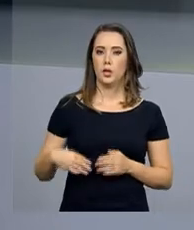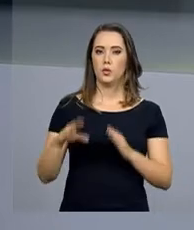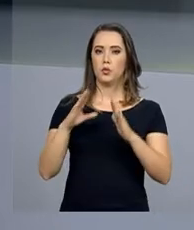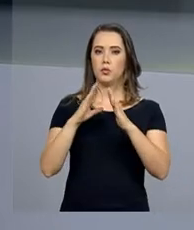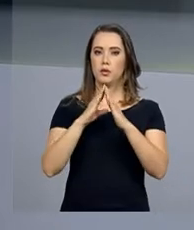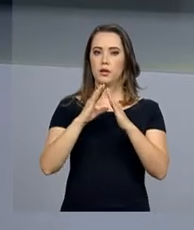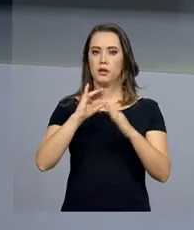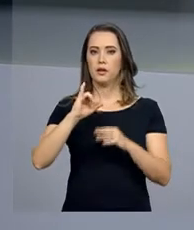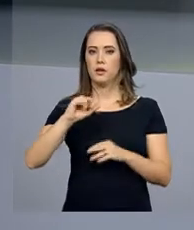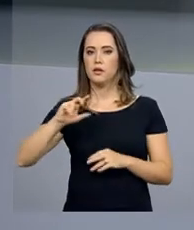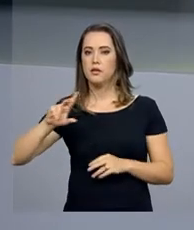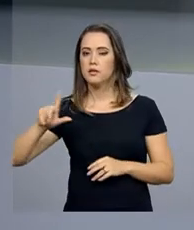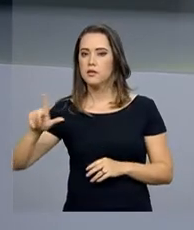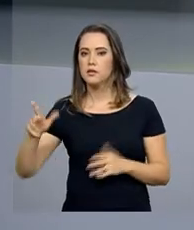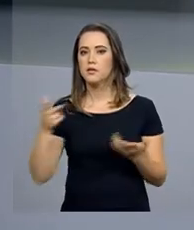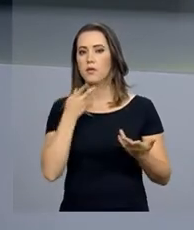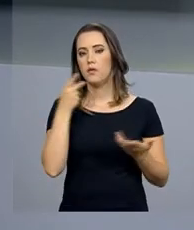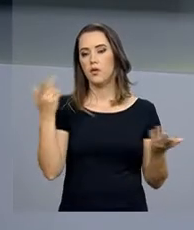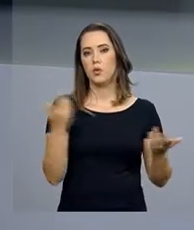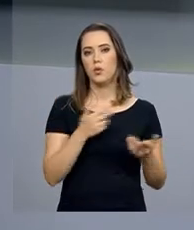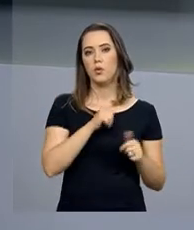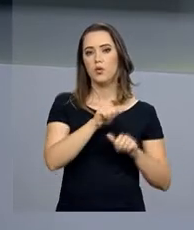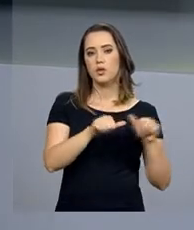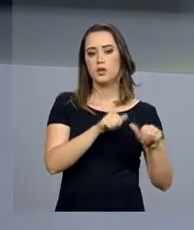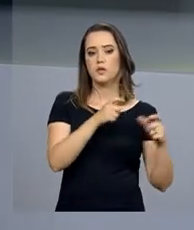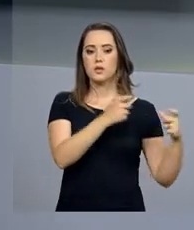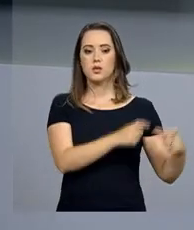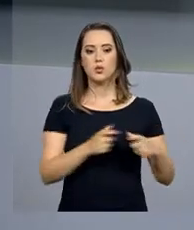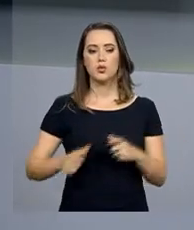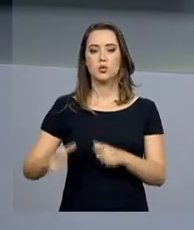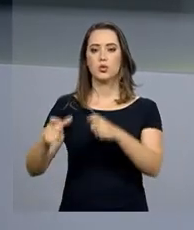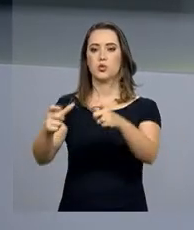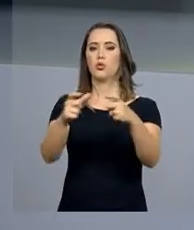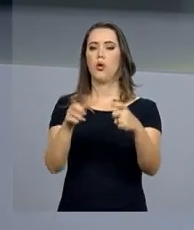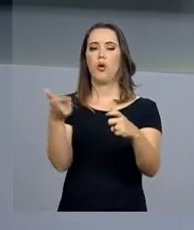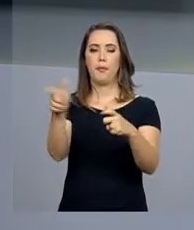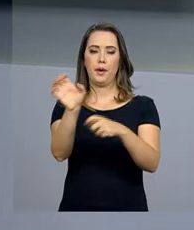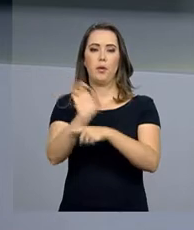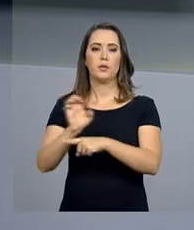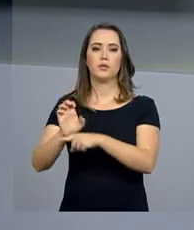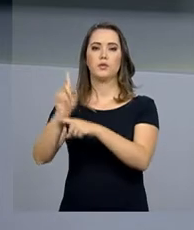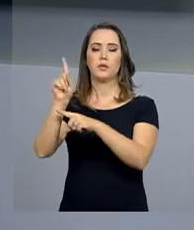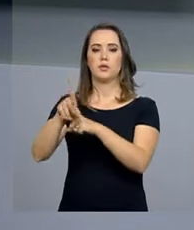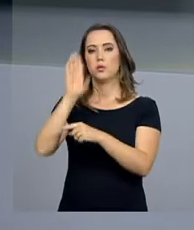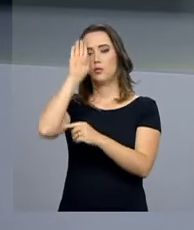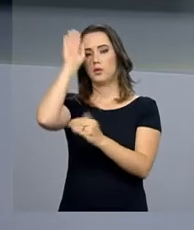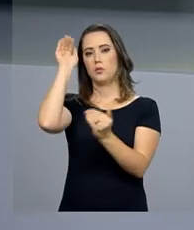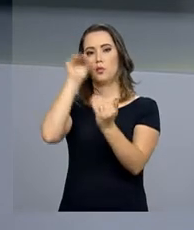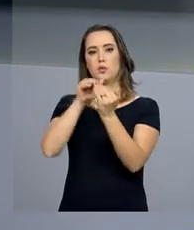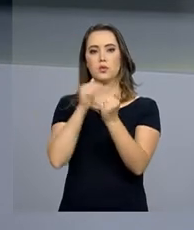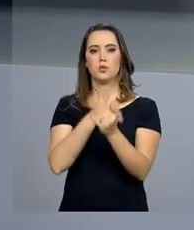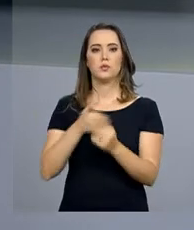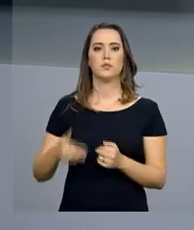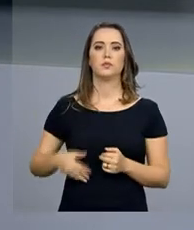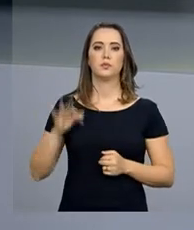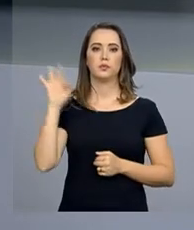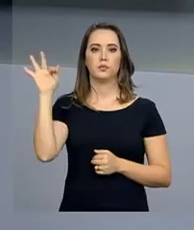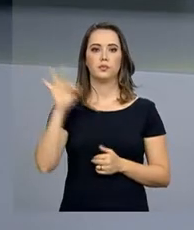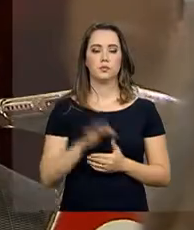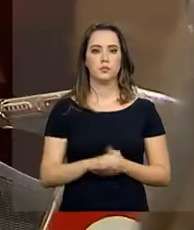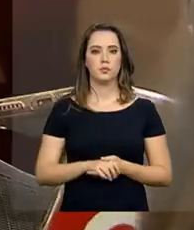Padilha, disse hoje que a transferência dos imigrantes para outros estados do país é uma ação prioritária para o governo federal.